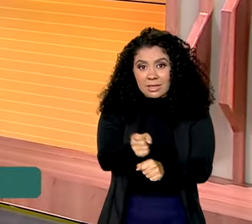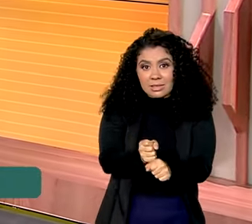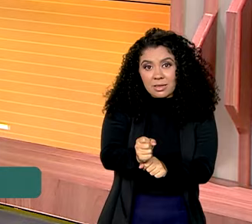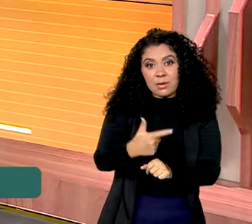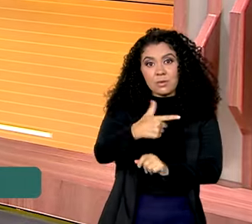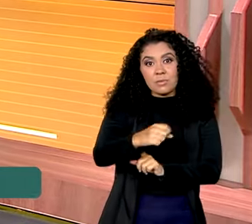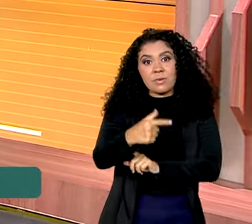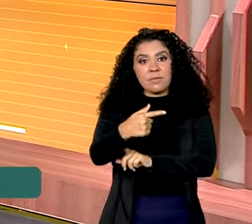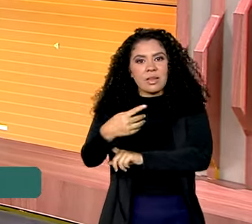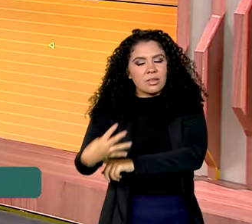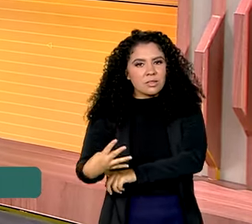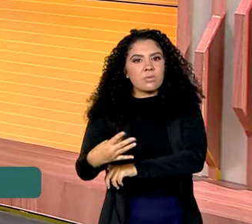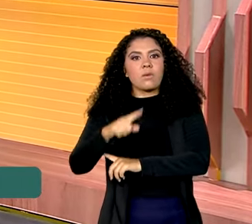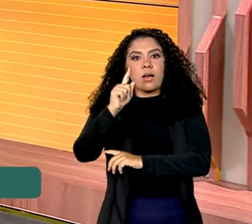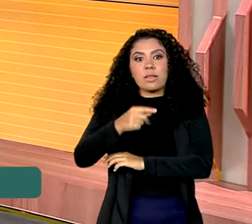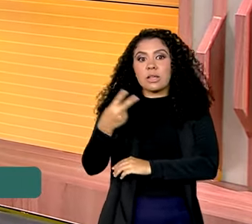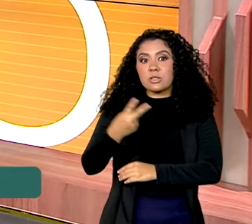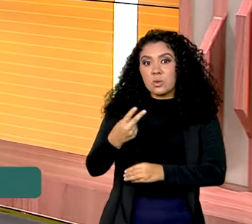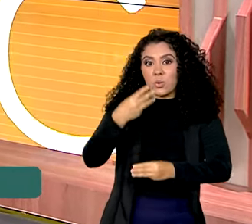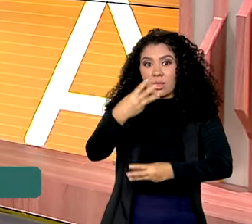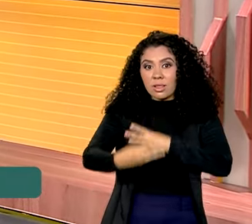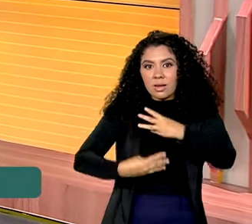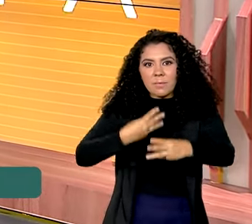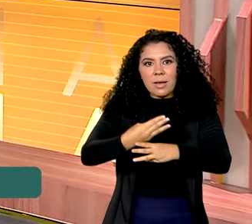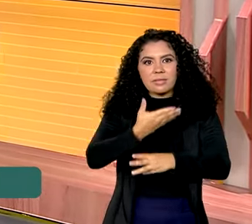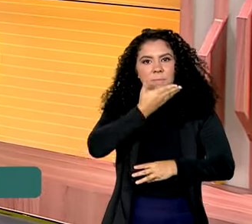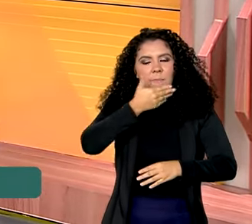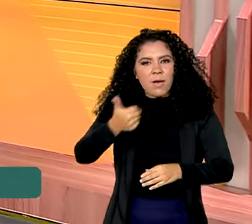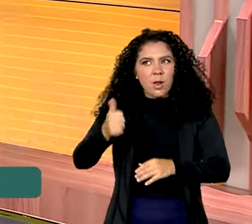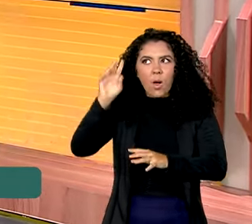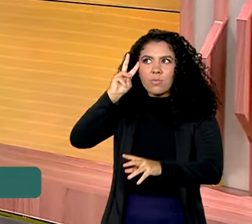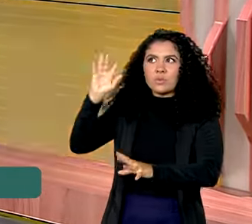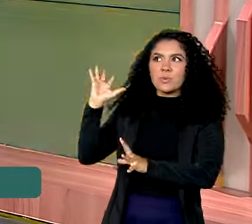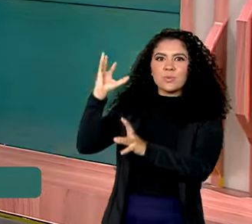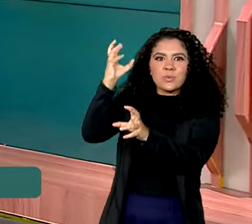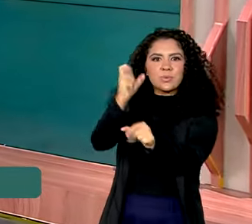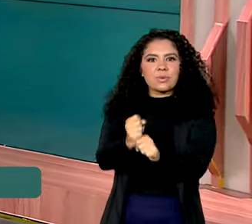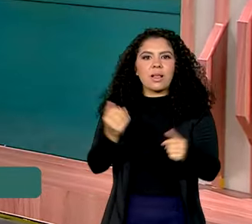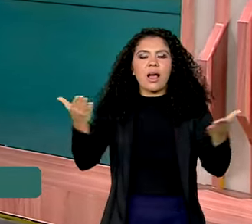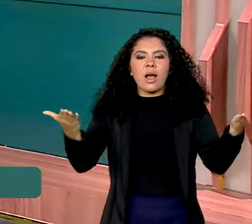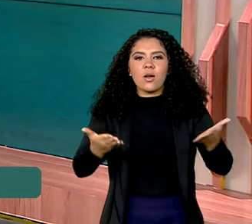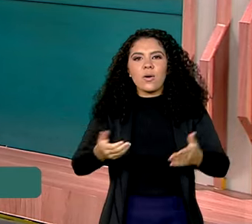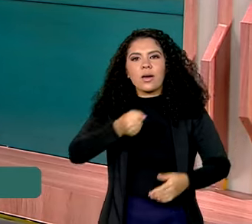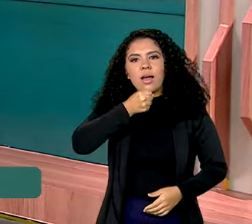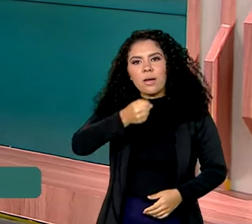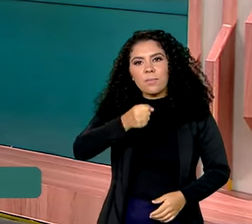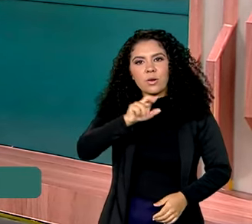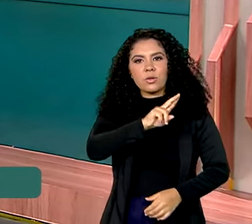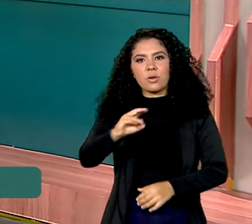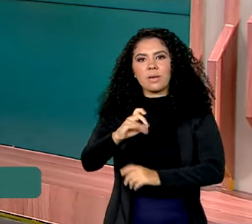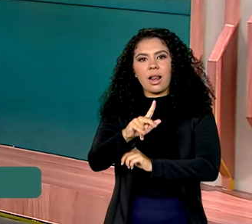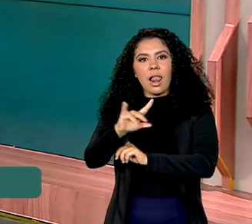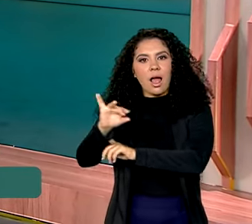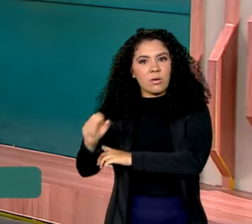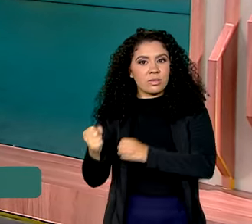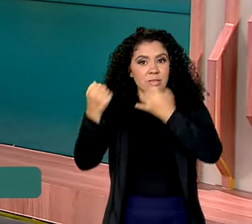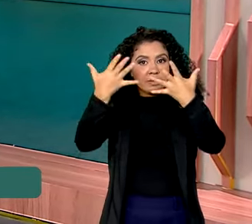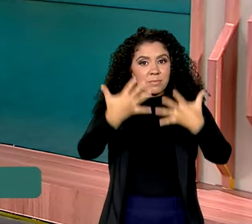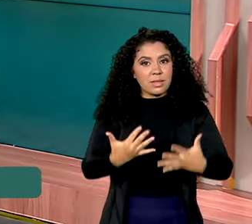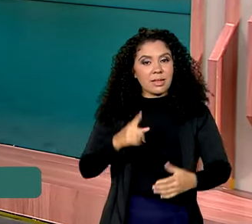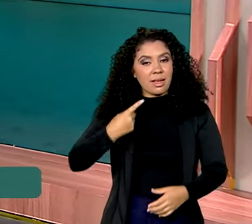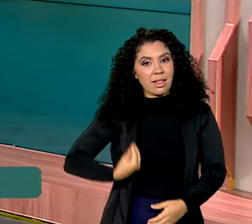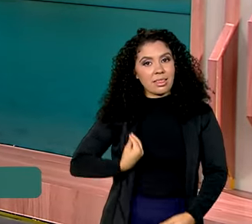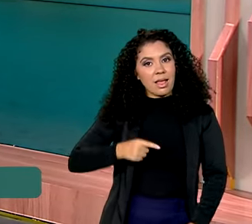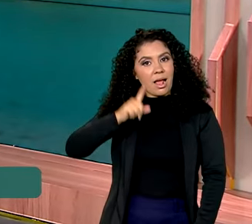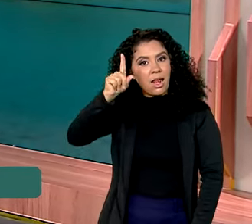segundo melhor primeiro trimestre da história. Sobre este assunto, vamos falar com a repórter Cláudia Boiunga, direto do Rio de Janeiro.